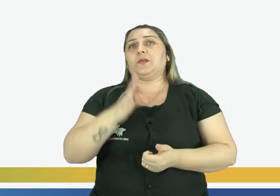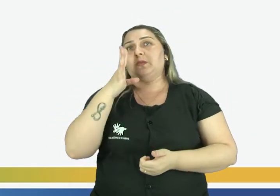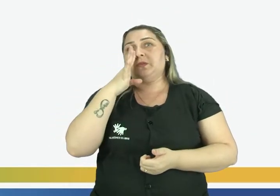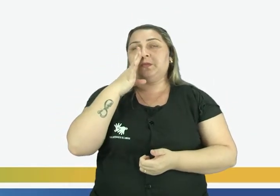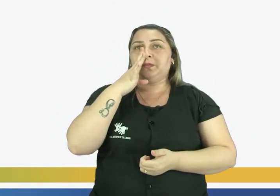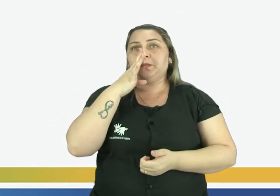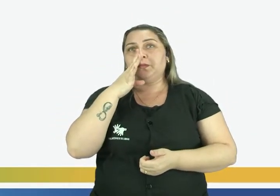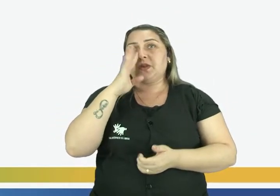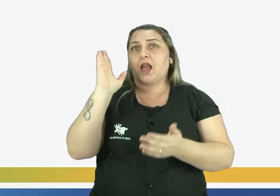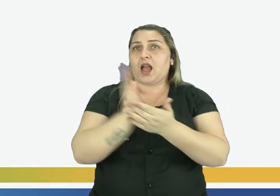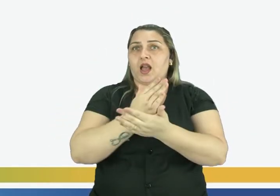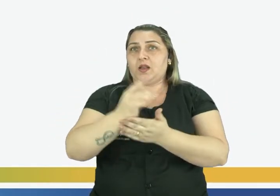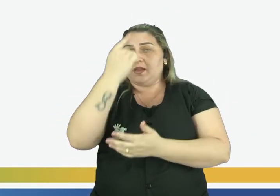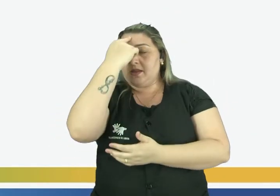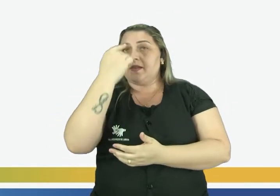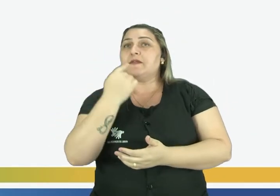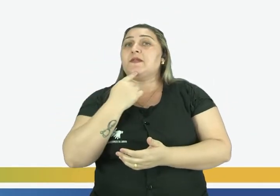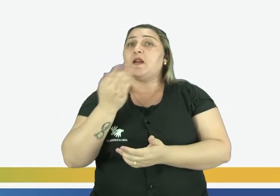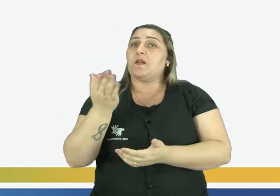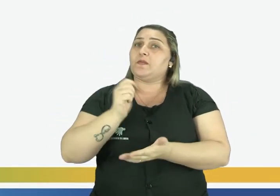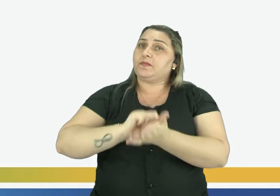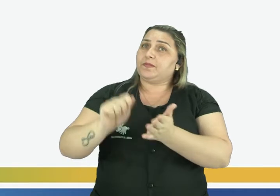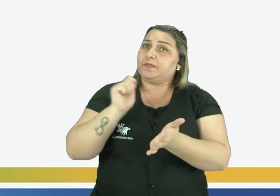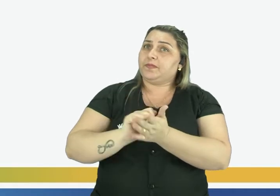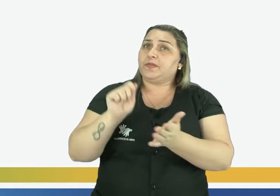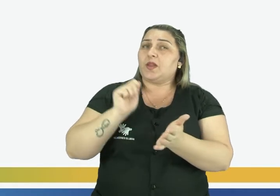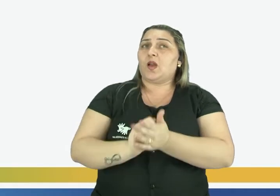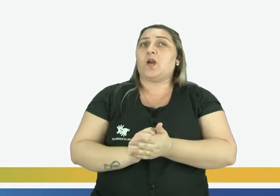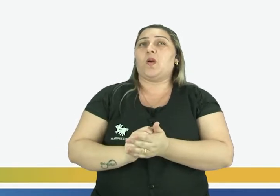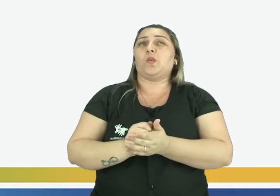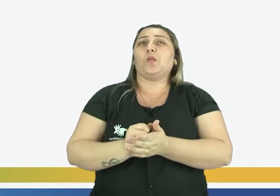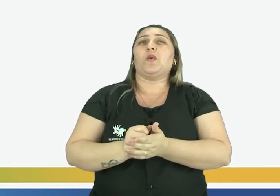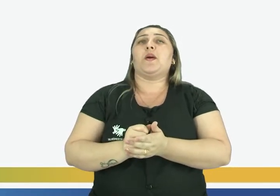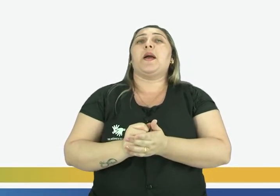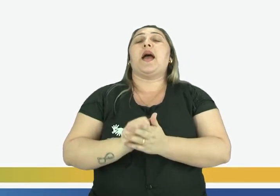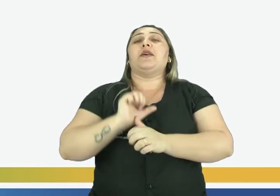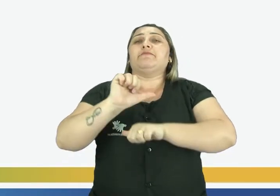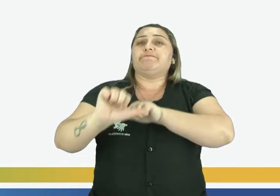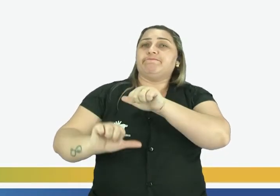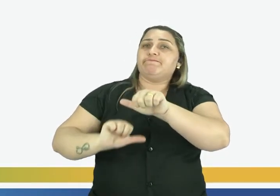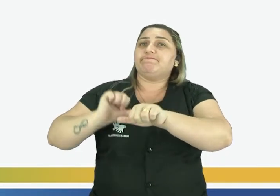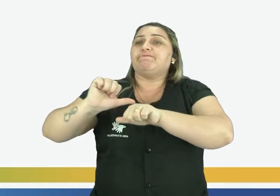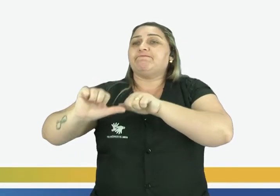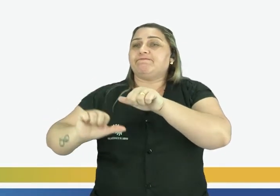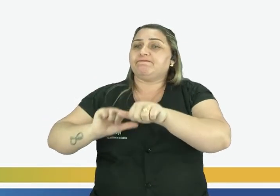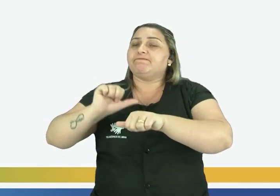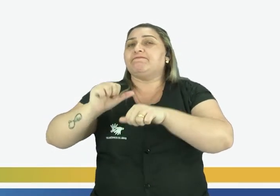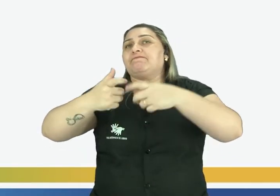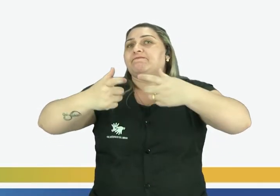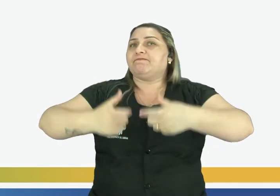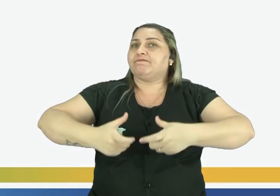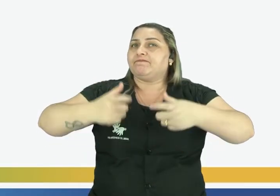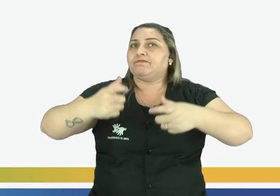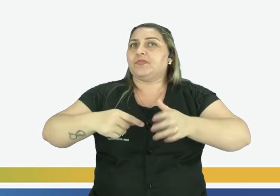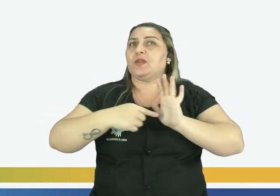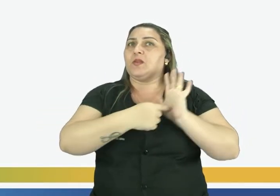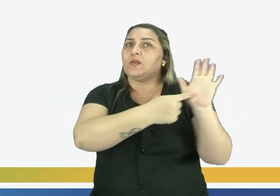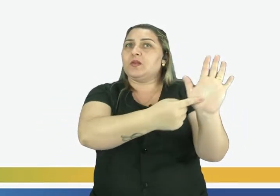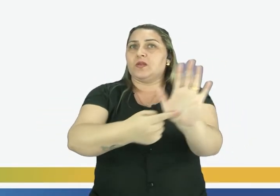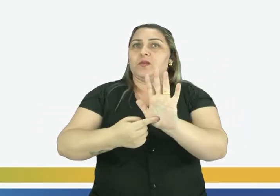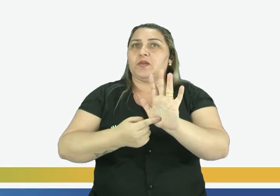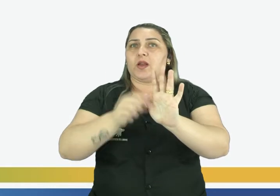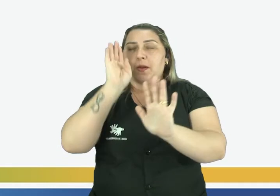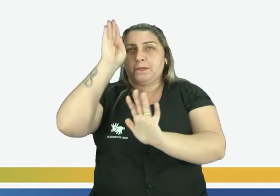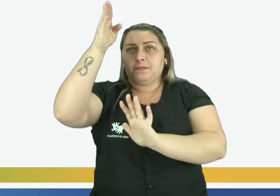observações de algumas imagens, vamos descrever o quanto as paisagens mudaram, apontando pontos